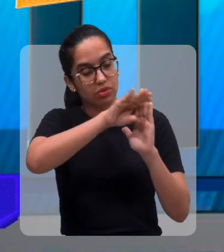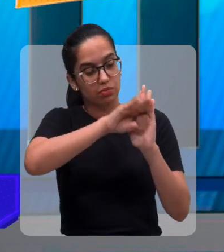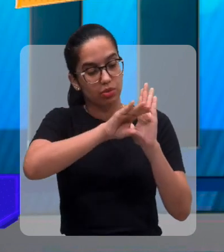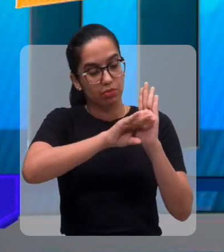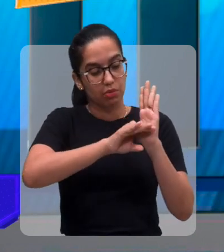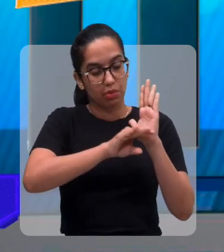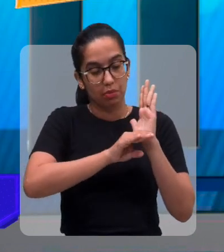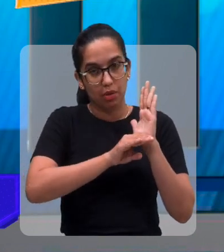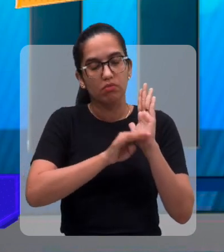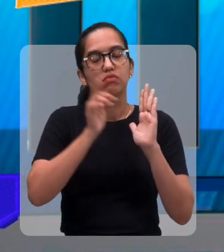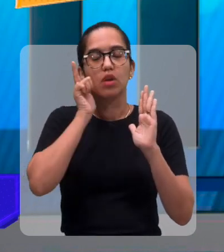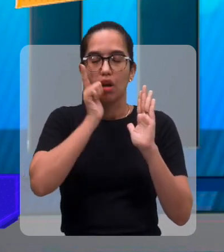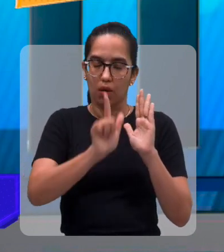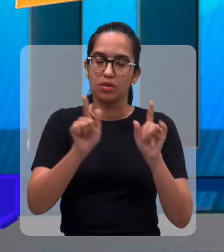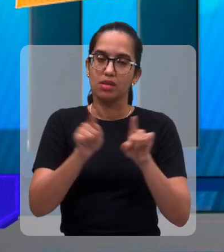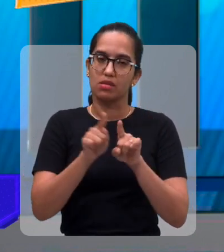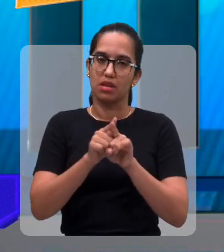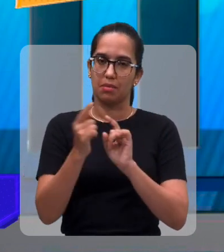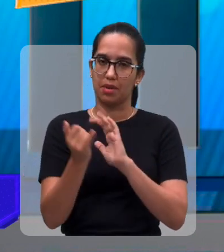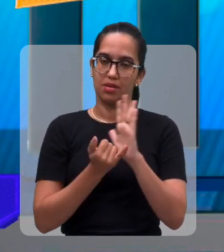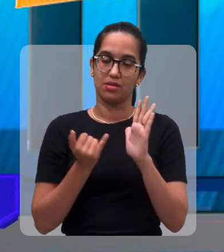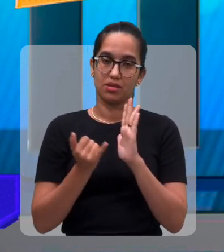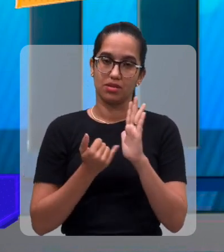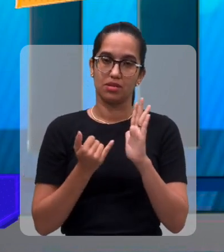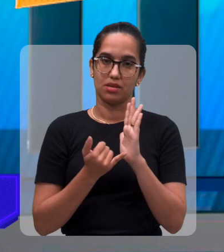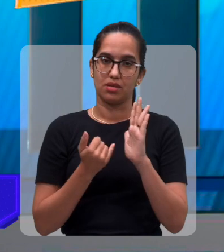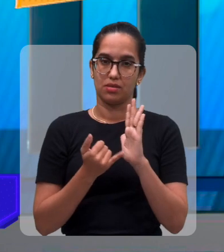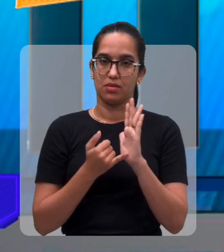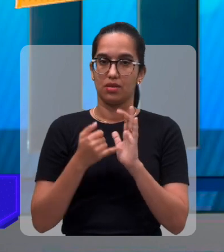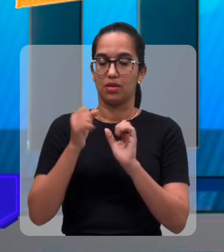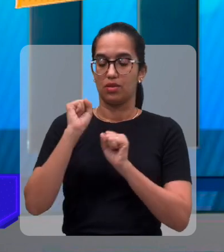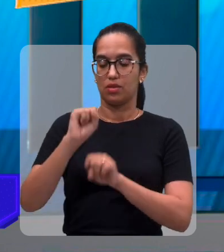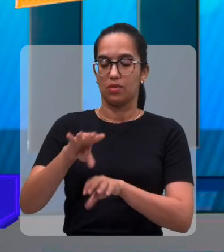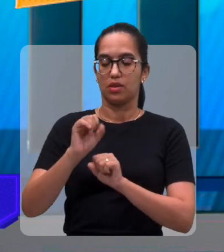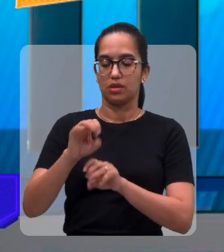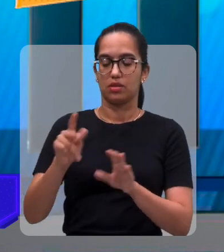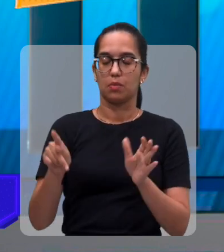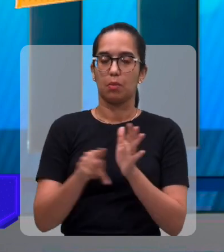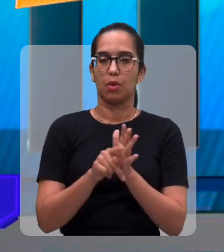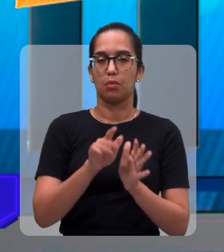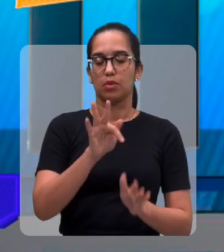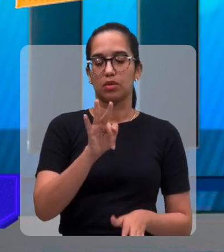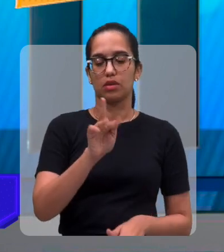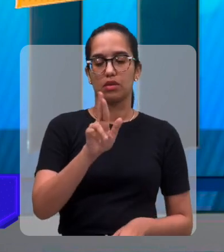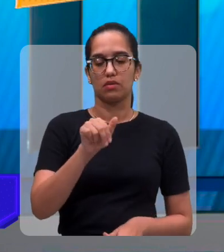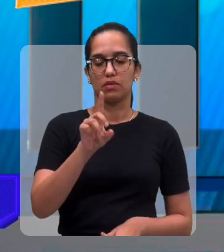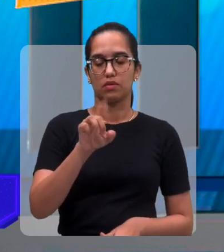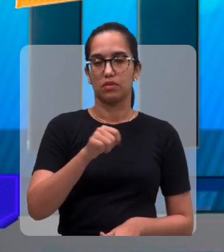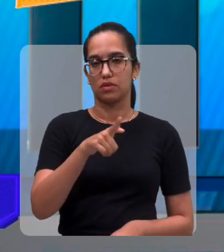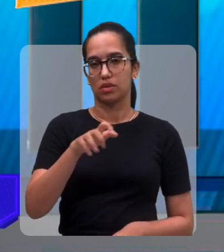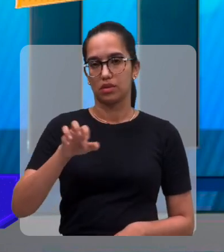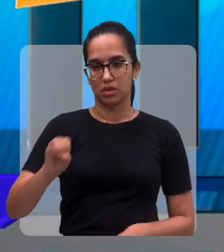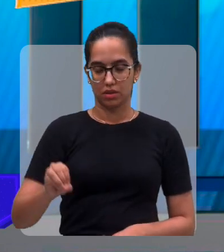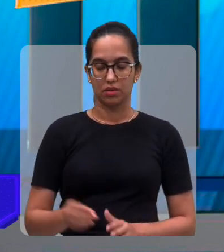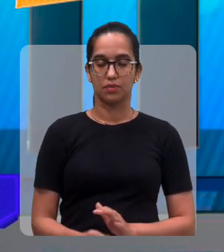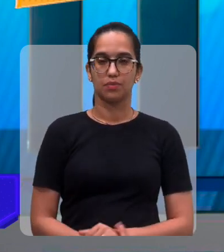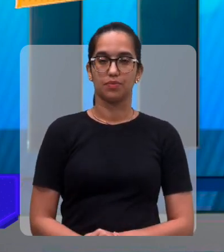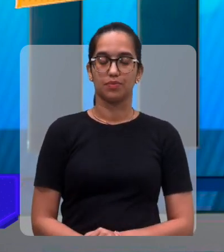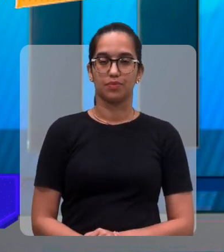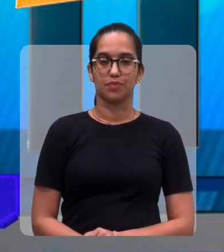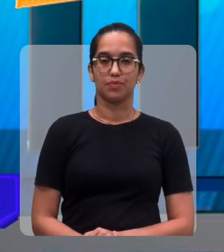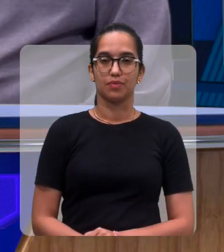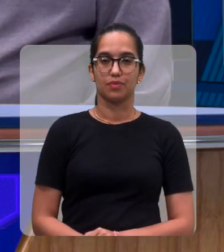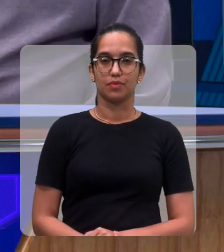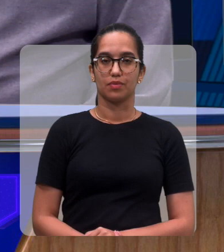a fundação coloca, elas podem se inscrever também nas aulas que a fundação proporciona. Bom, isso nós